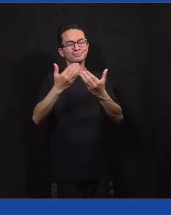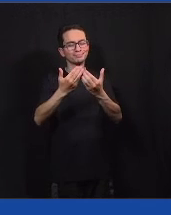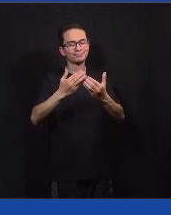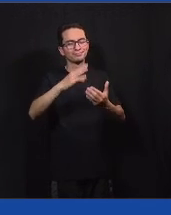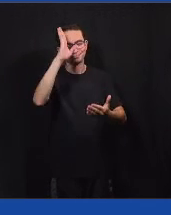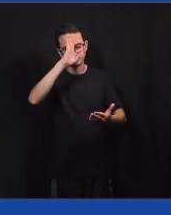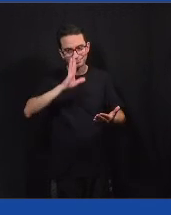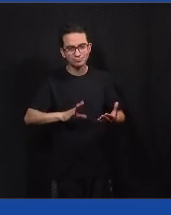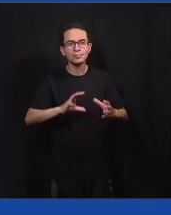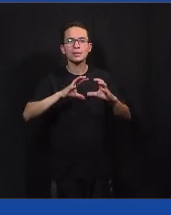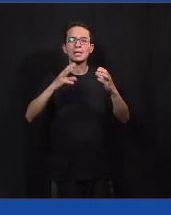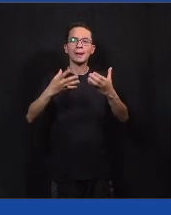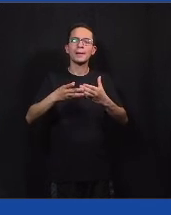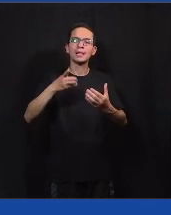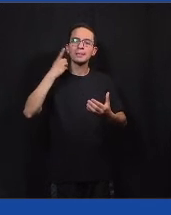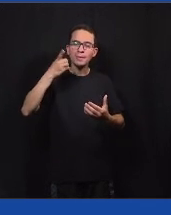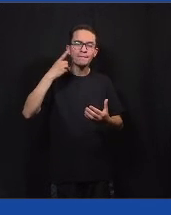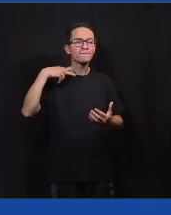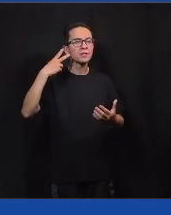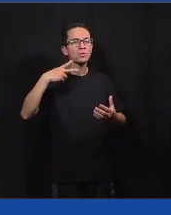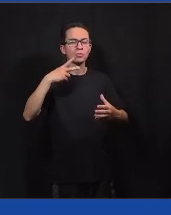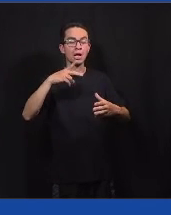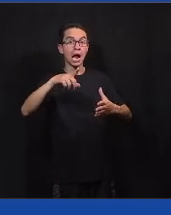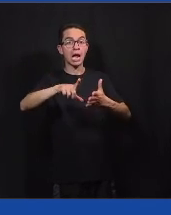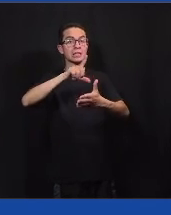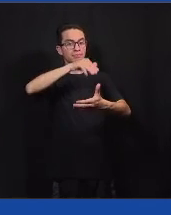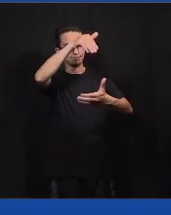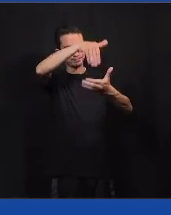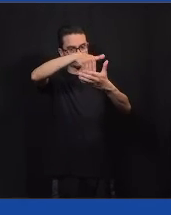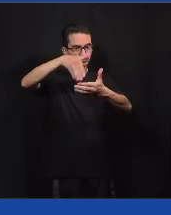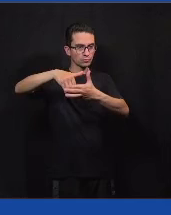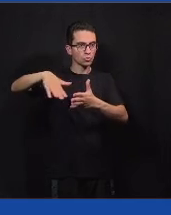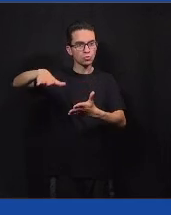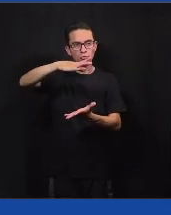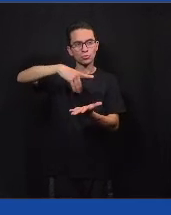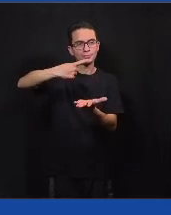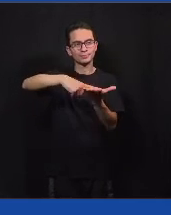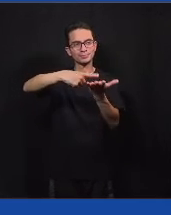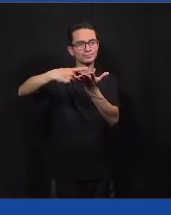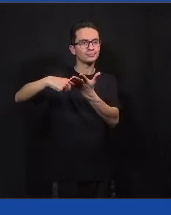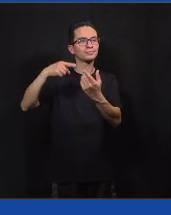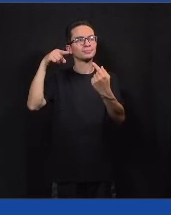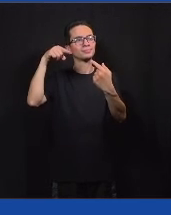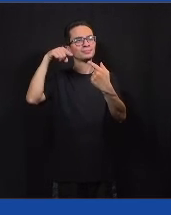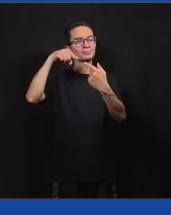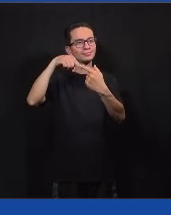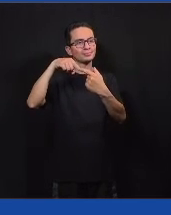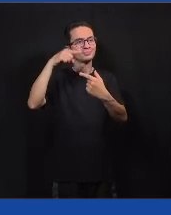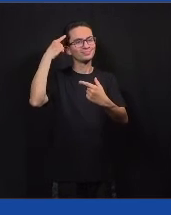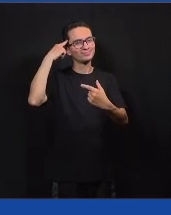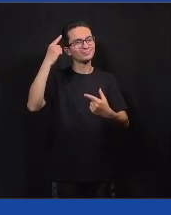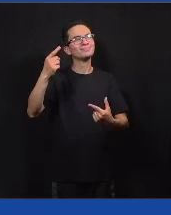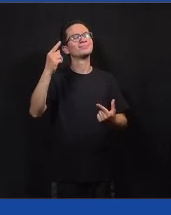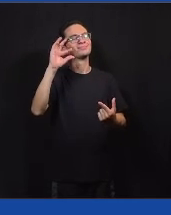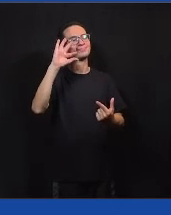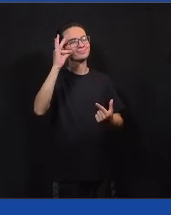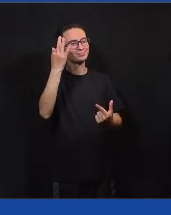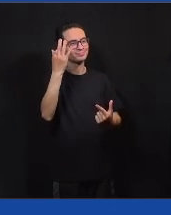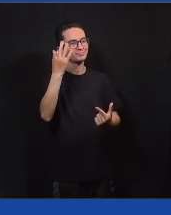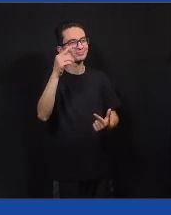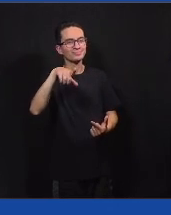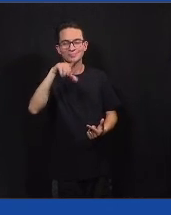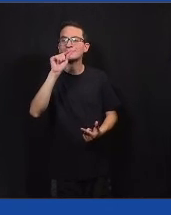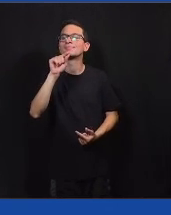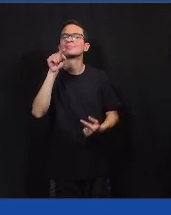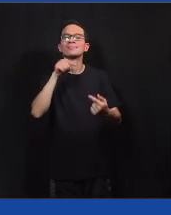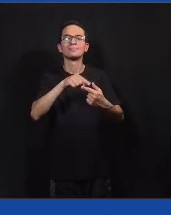da Câmara dos Deputados, é feita uma eleição interna, né, que são os próprios legisladores que escolhem quem vai